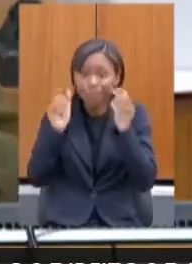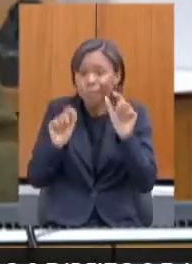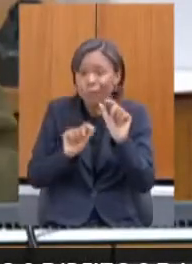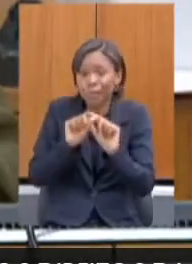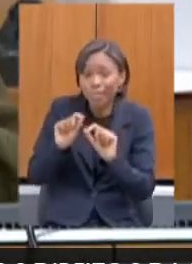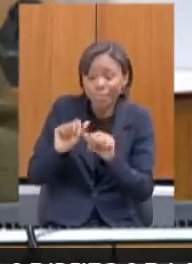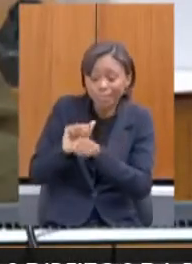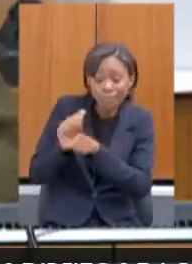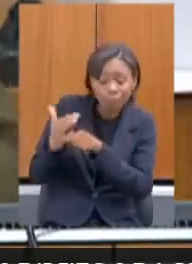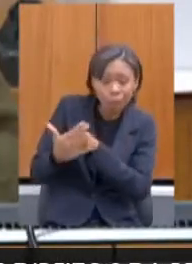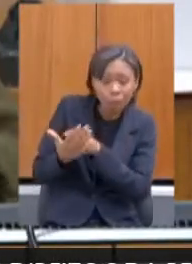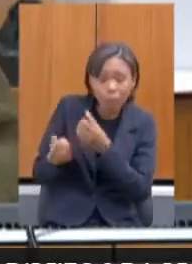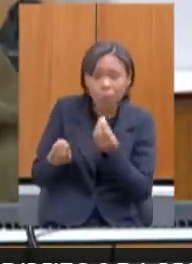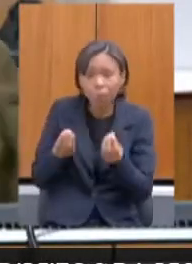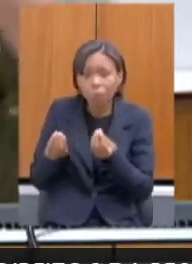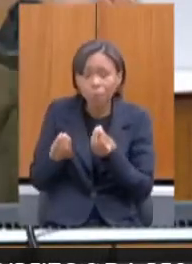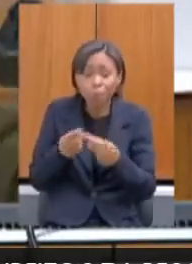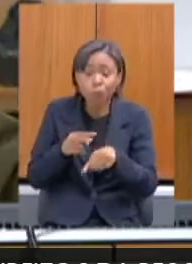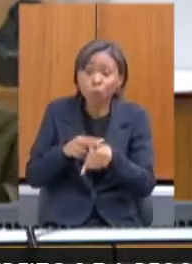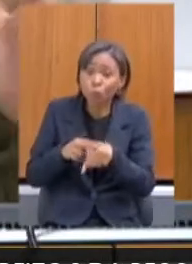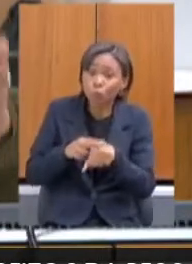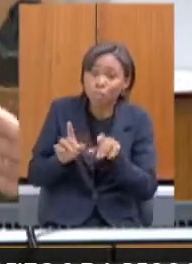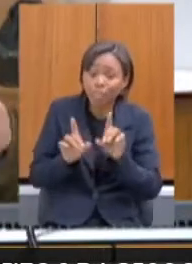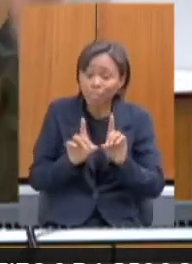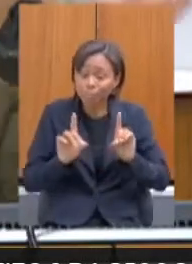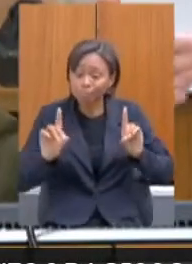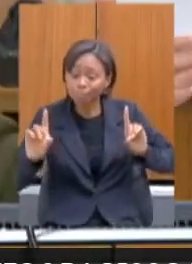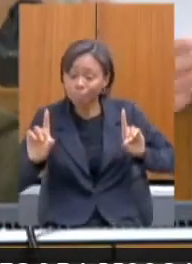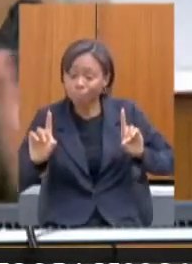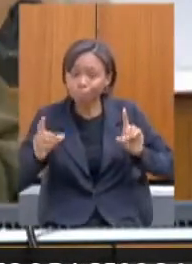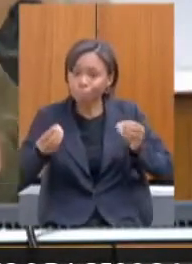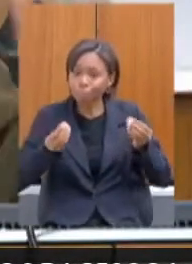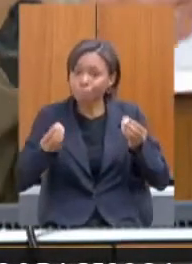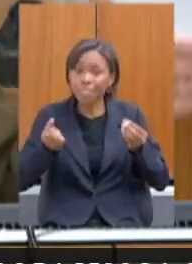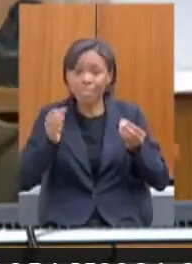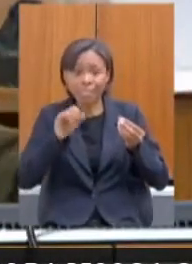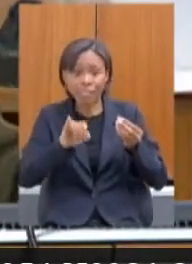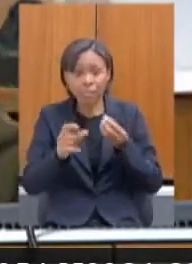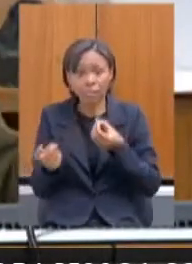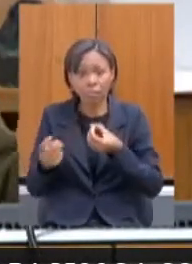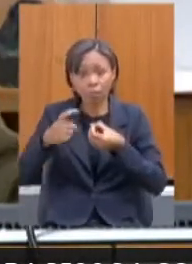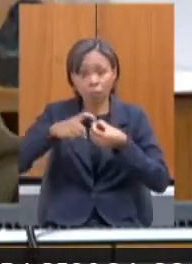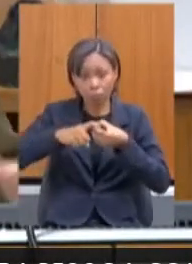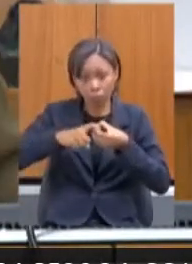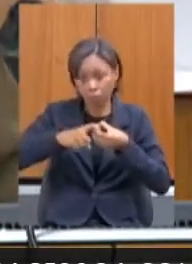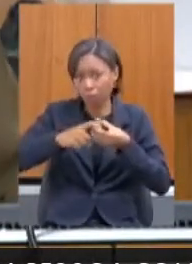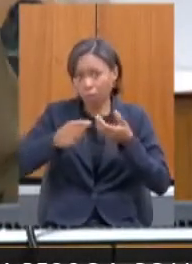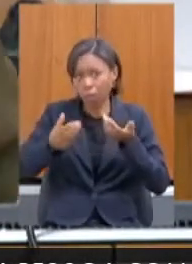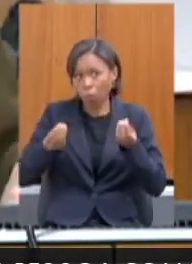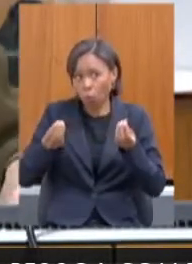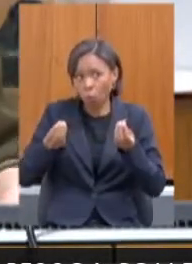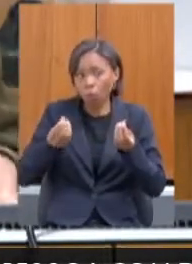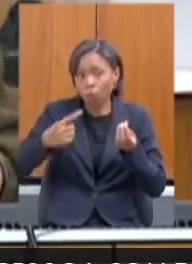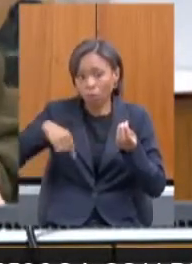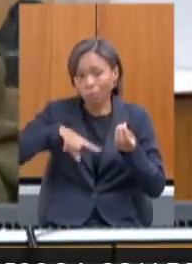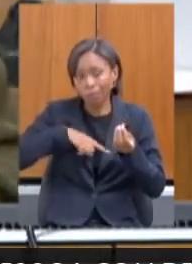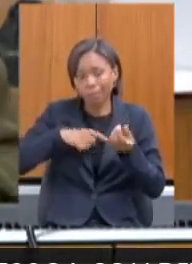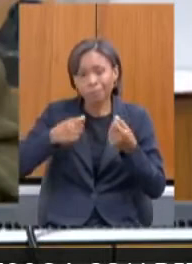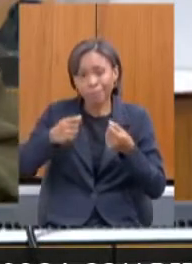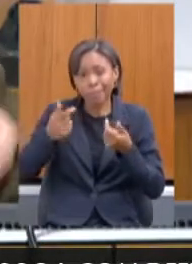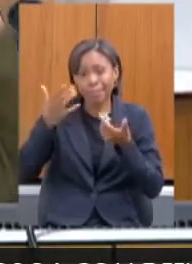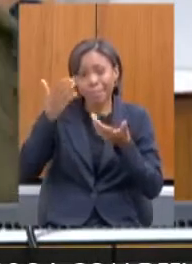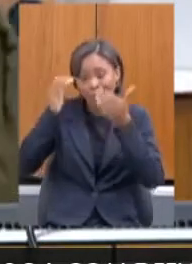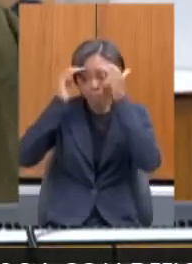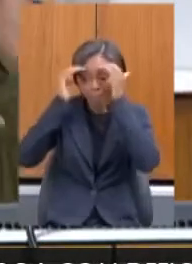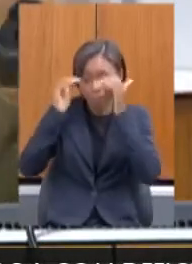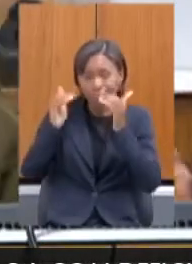distanciamento, com tudo. Agora, retomando, nós vamos ter que entrar na mesma questão do Minas Consciente. A geração